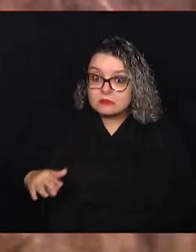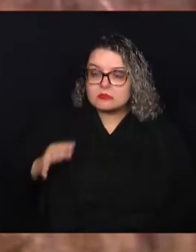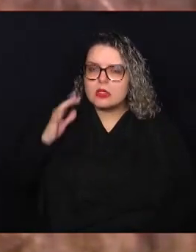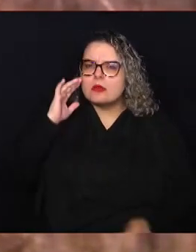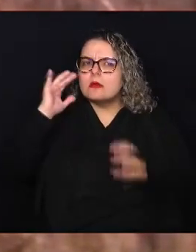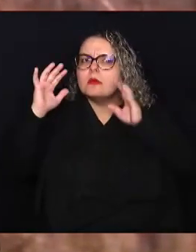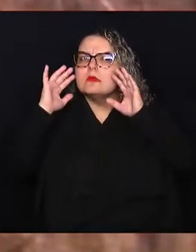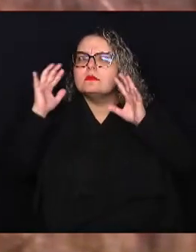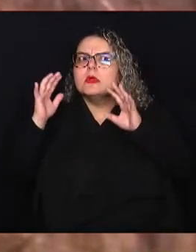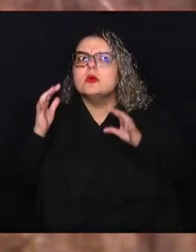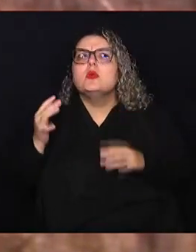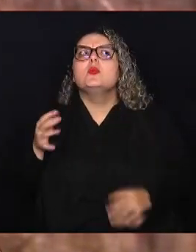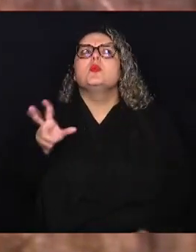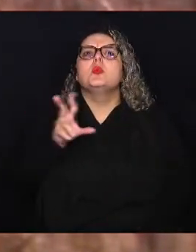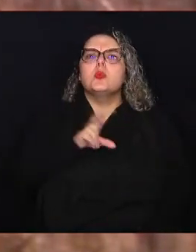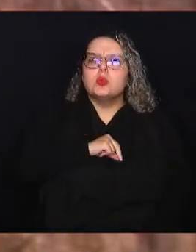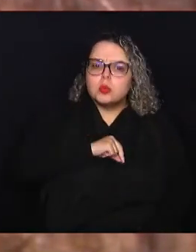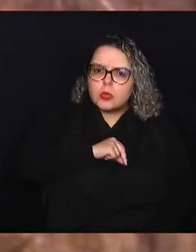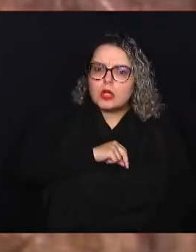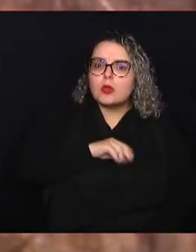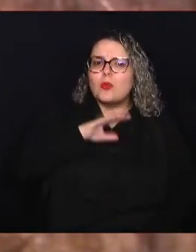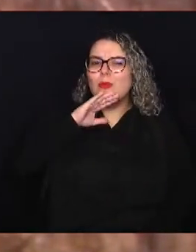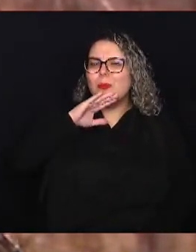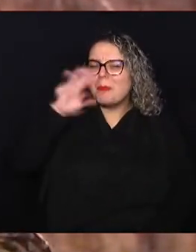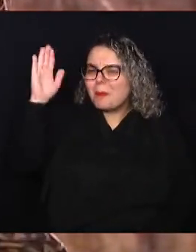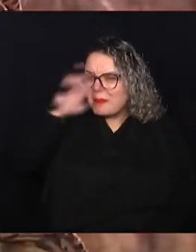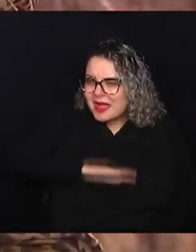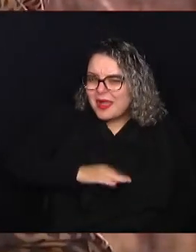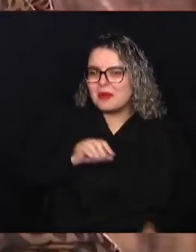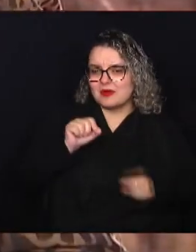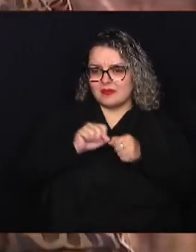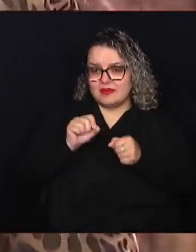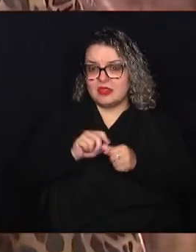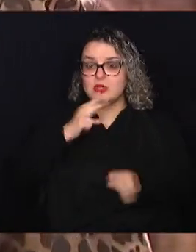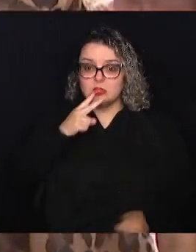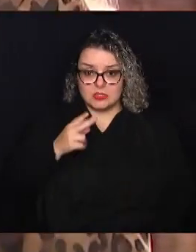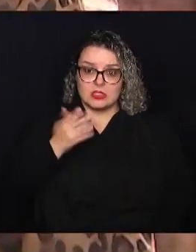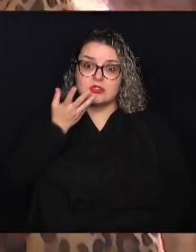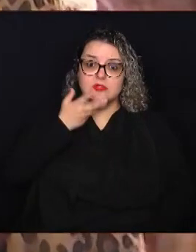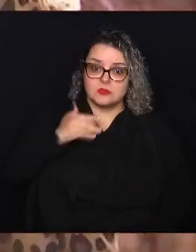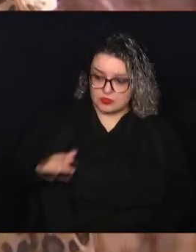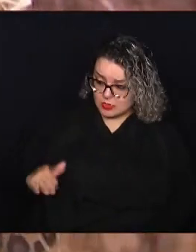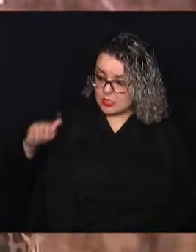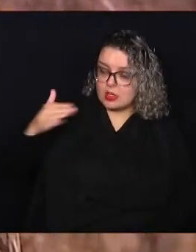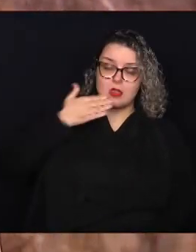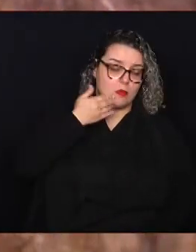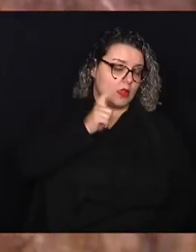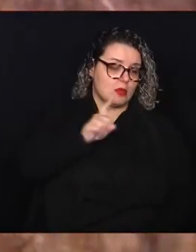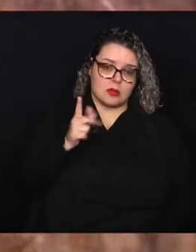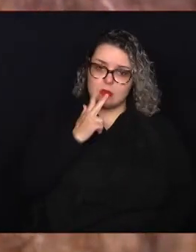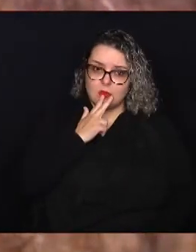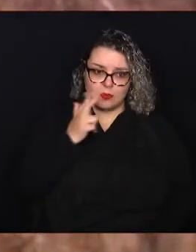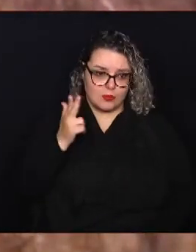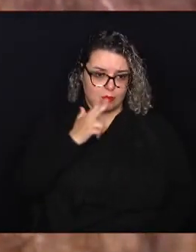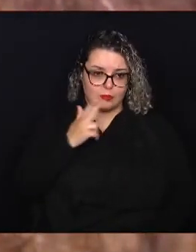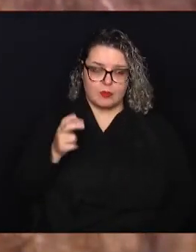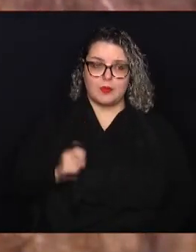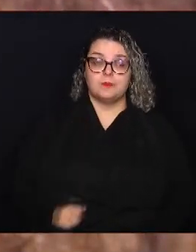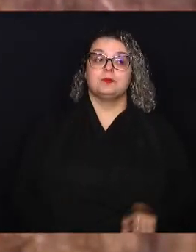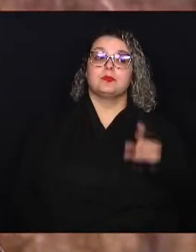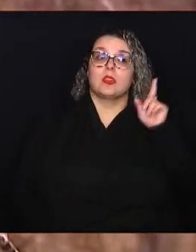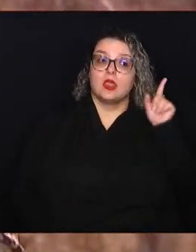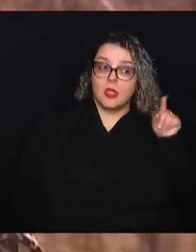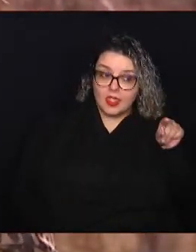verem os malefícios que o tabagismo faz e já desde pequena entenderem que é melhor não fumar. Pois é, eu acho que desde